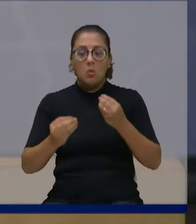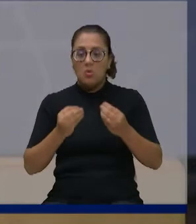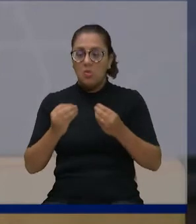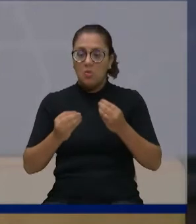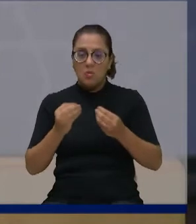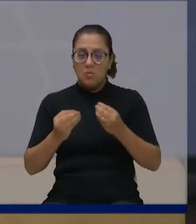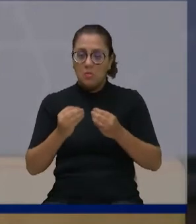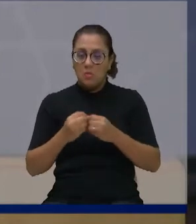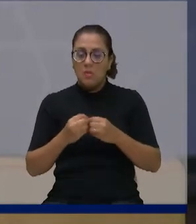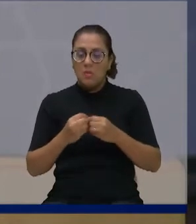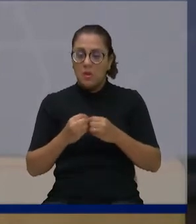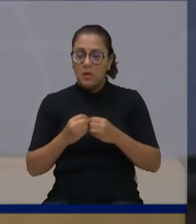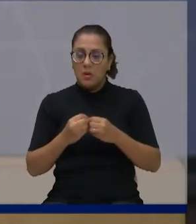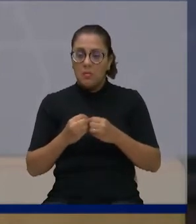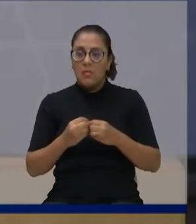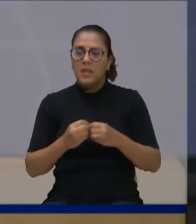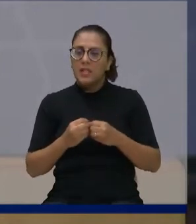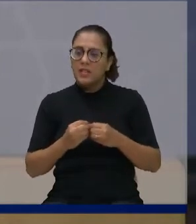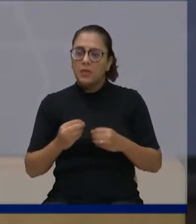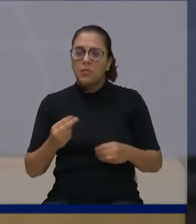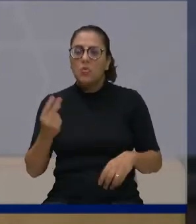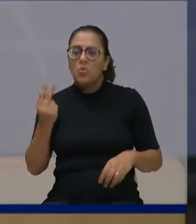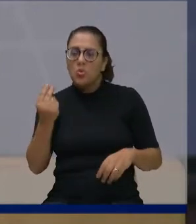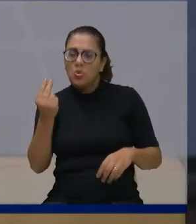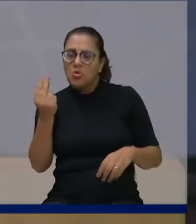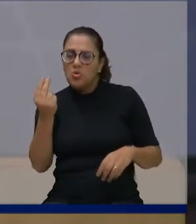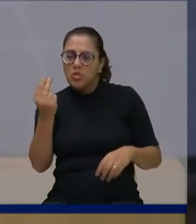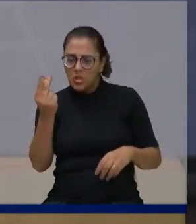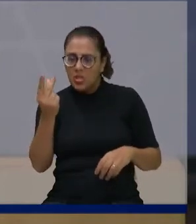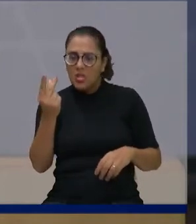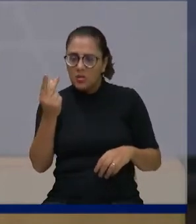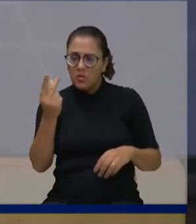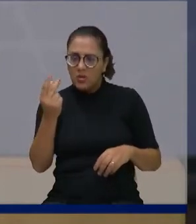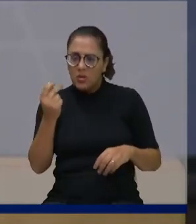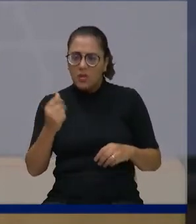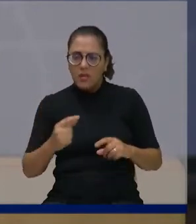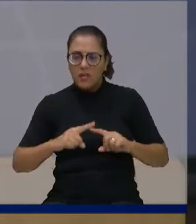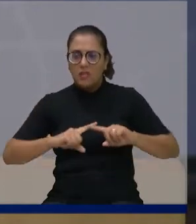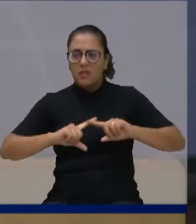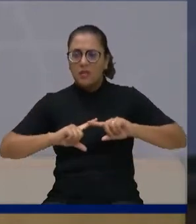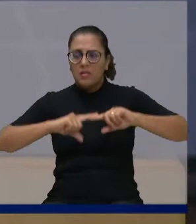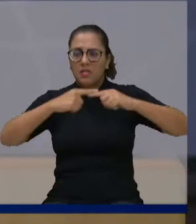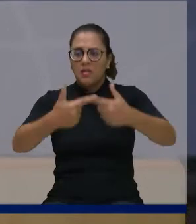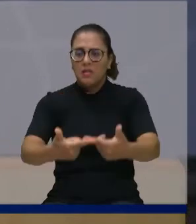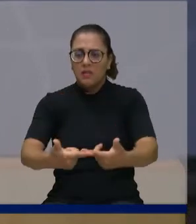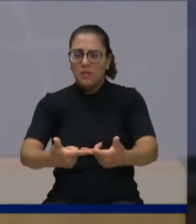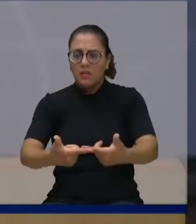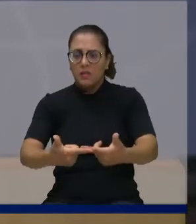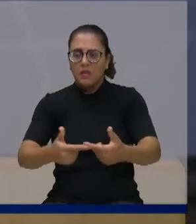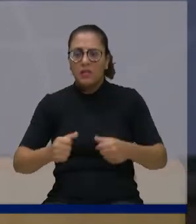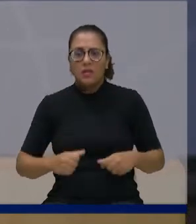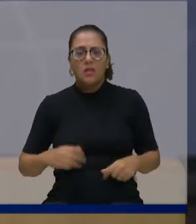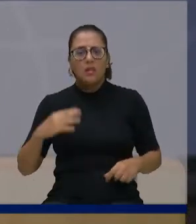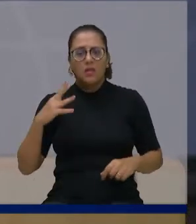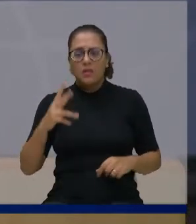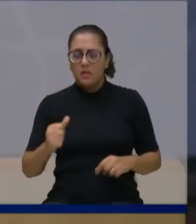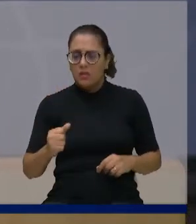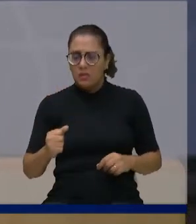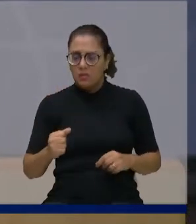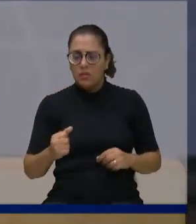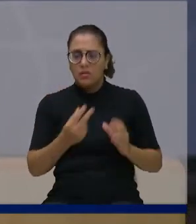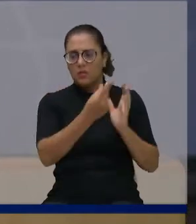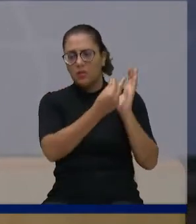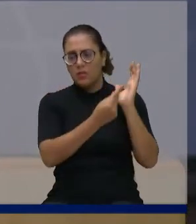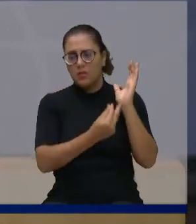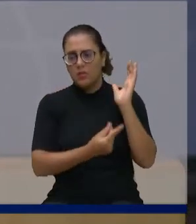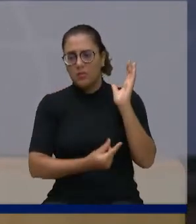custo seja devolvido aos cofres públicos. E convoco ao joseense que